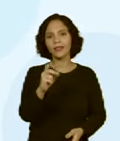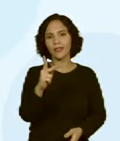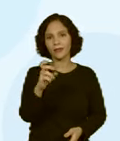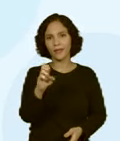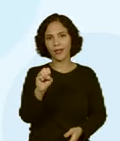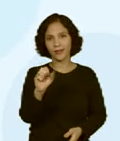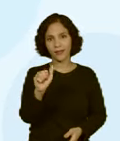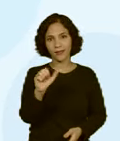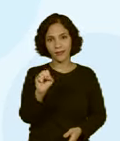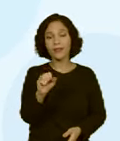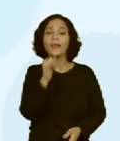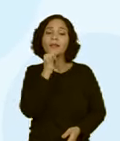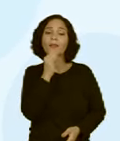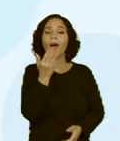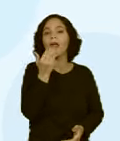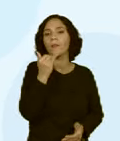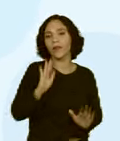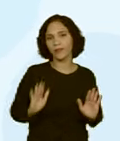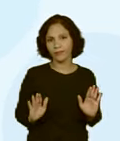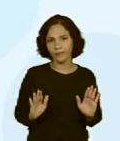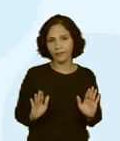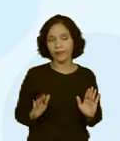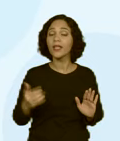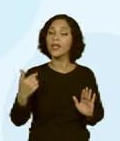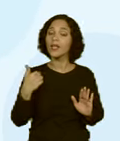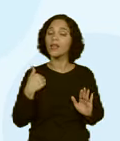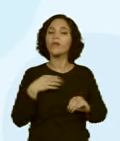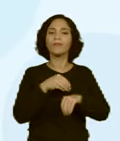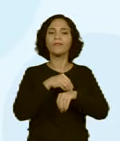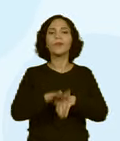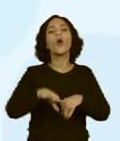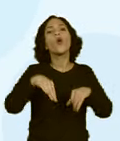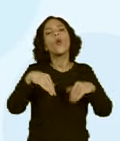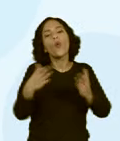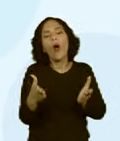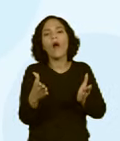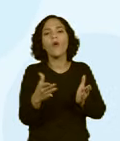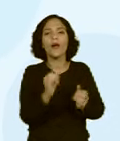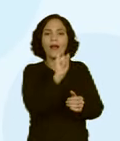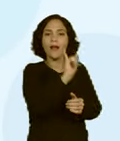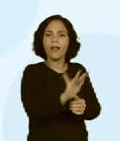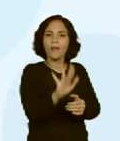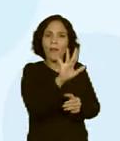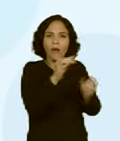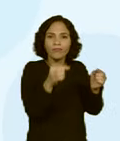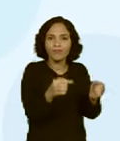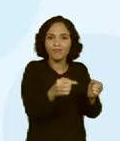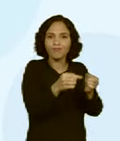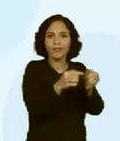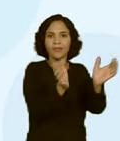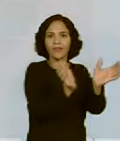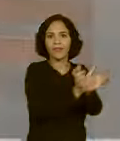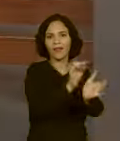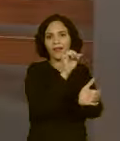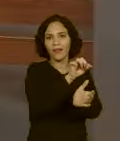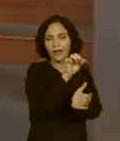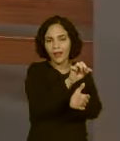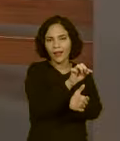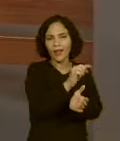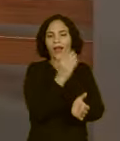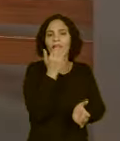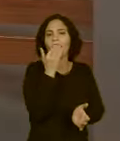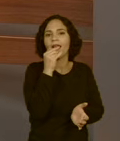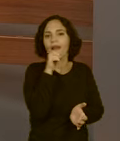alimentação. Então eu vou falar quais as despesas, quais as cartas, as imagens que representam